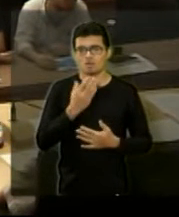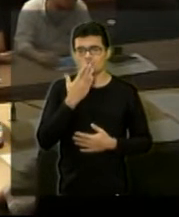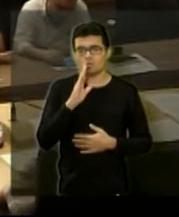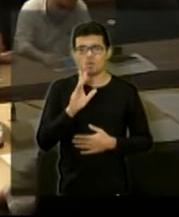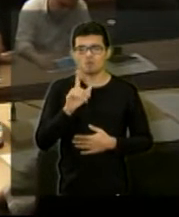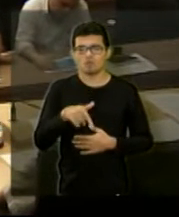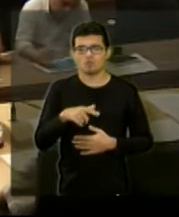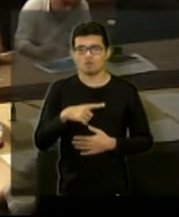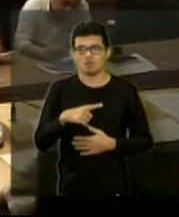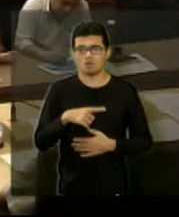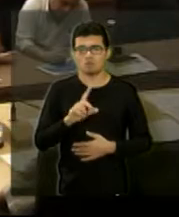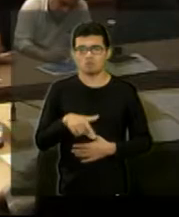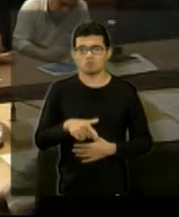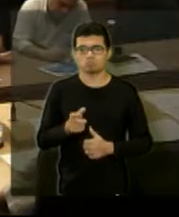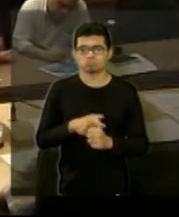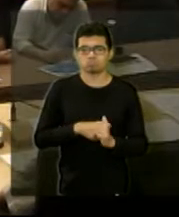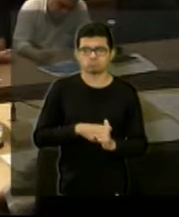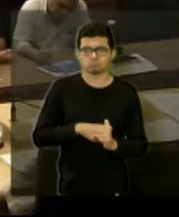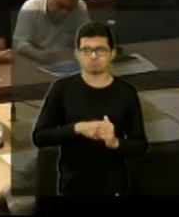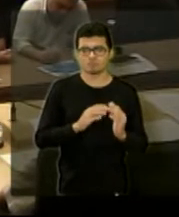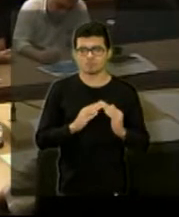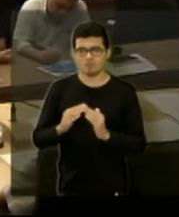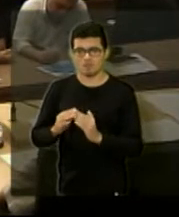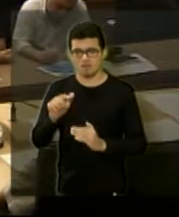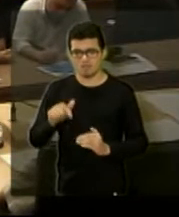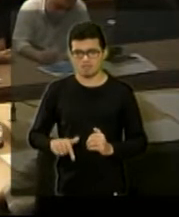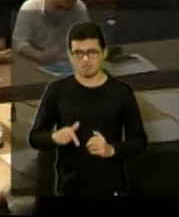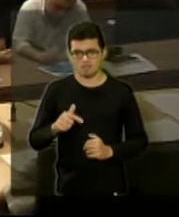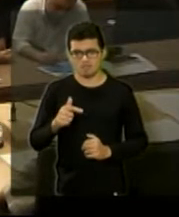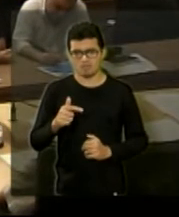qual que é o déficit habitacional no nosso município?